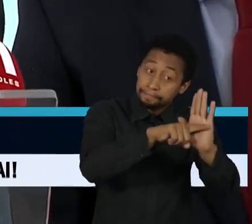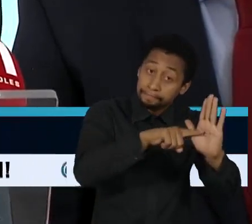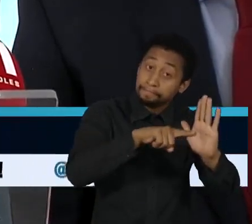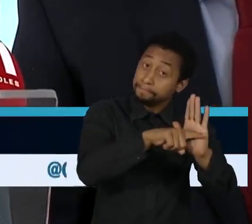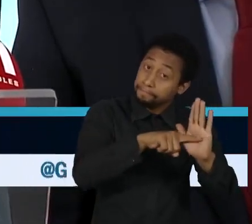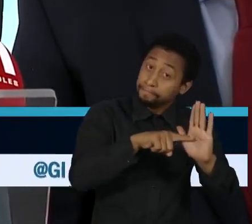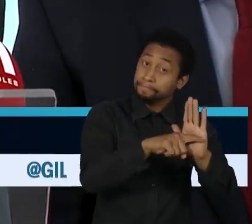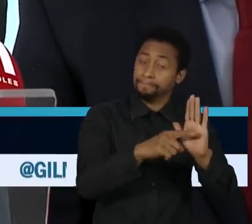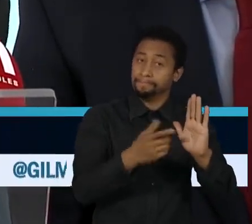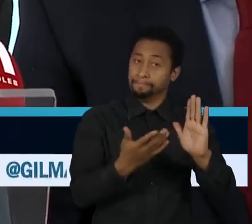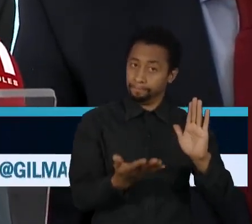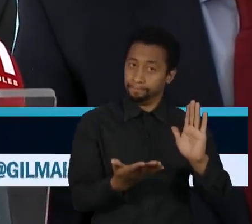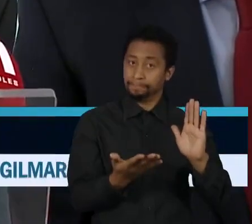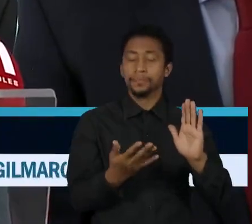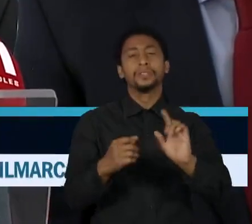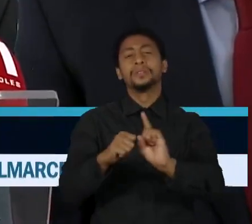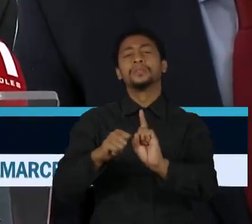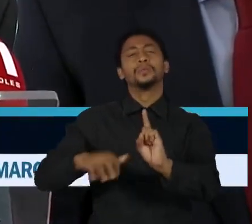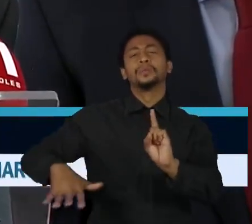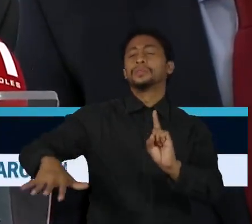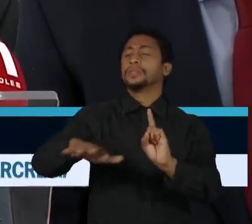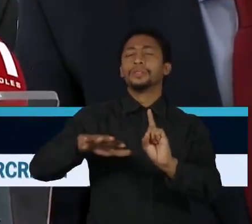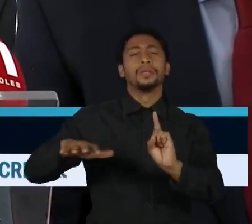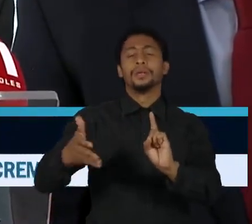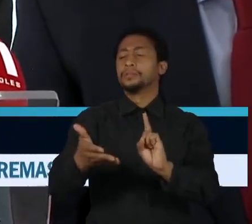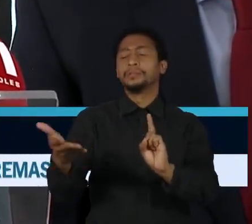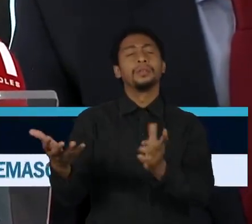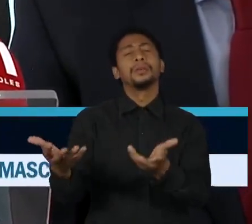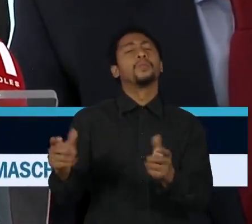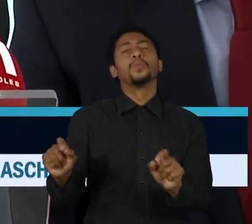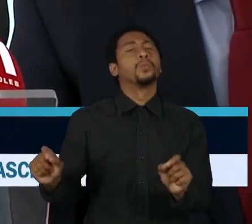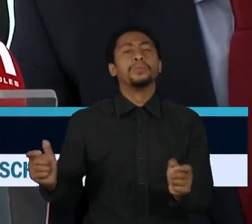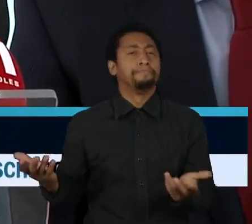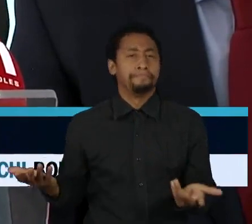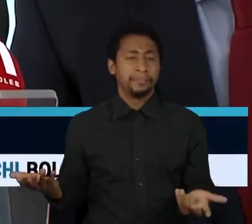O que a sociedade espera? Investigação.